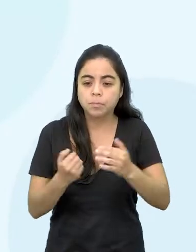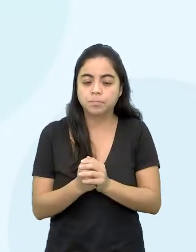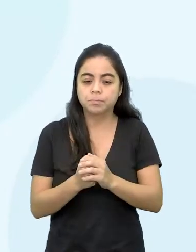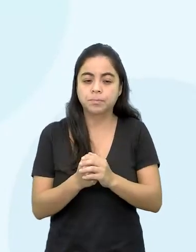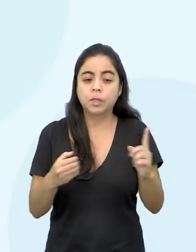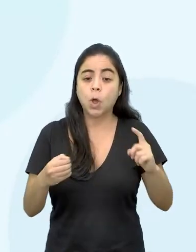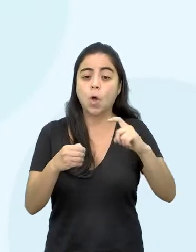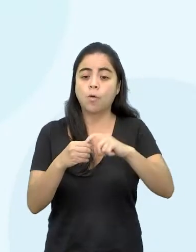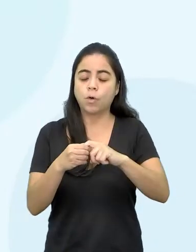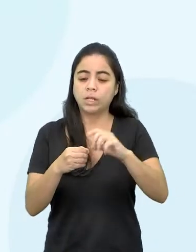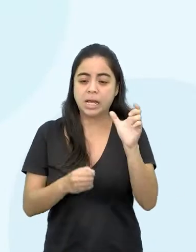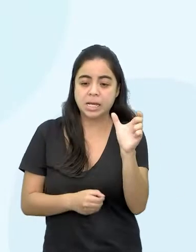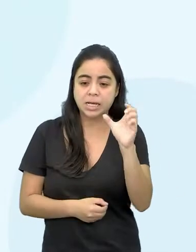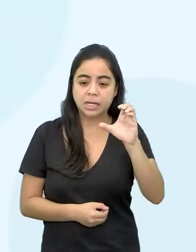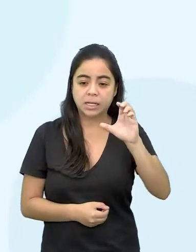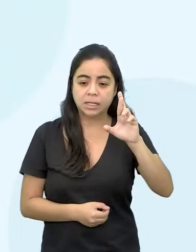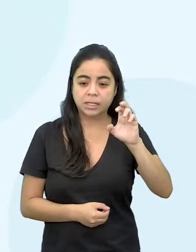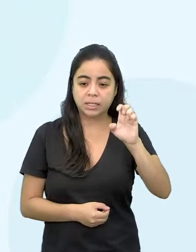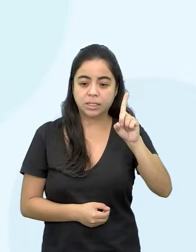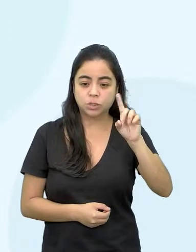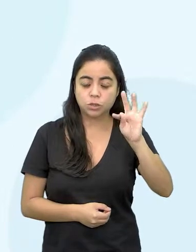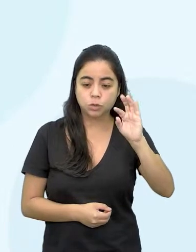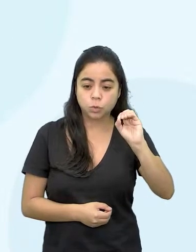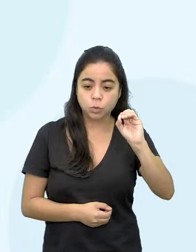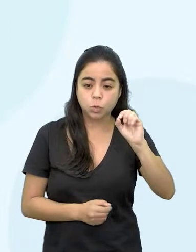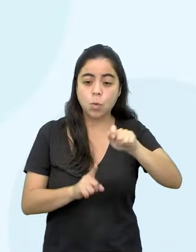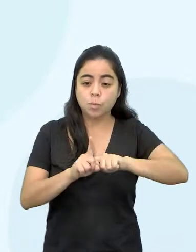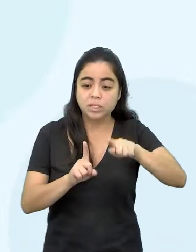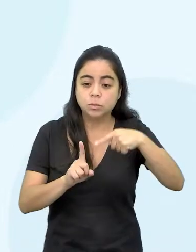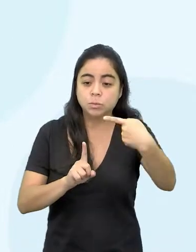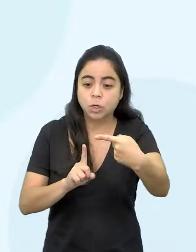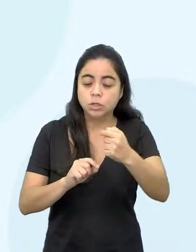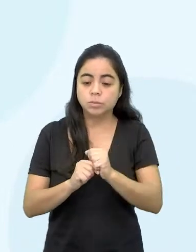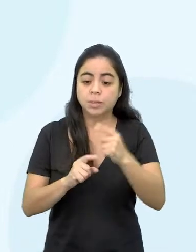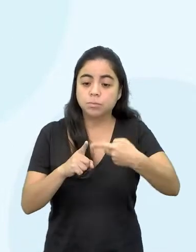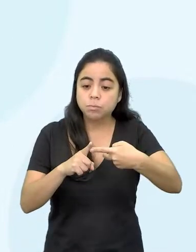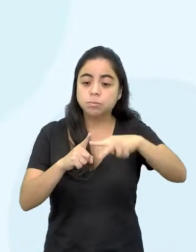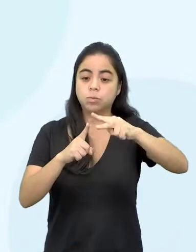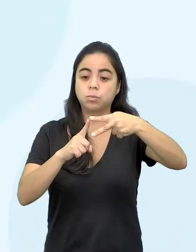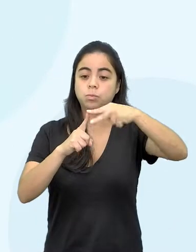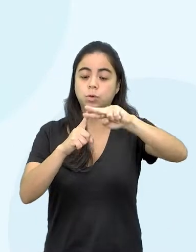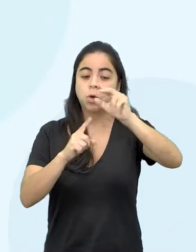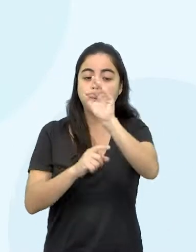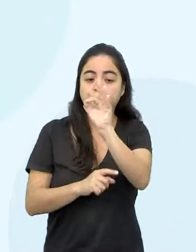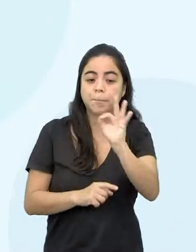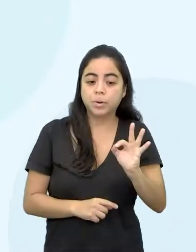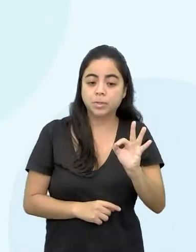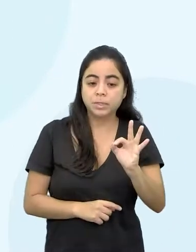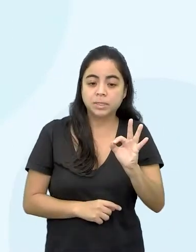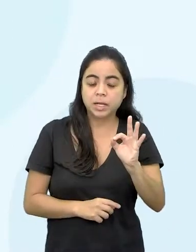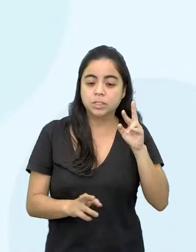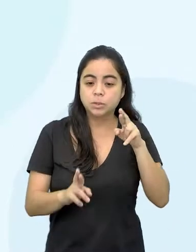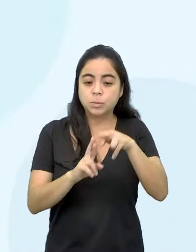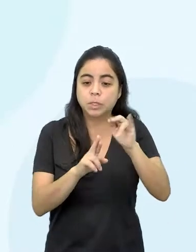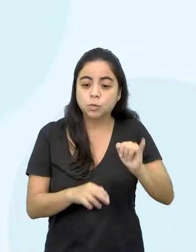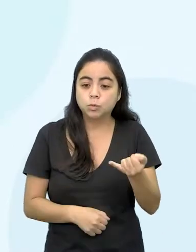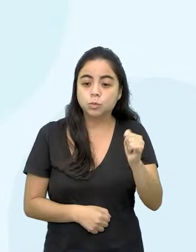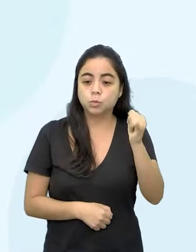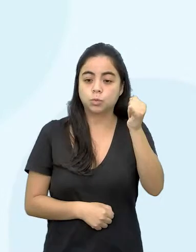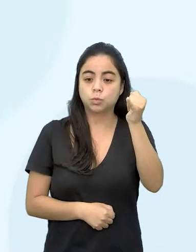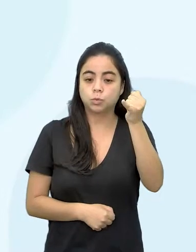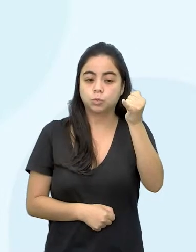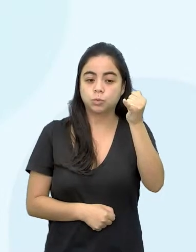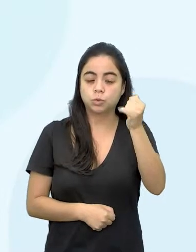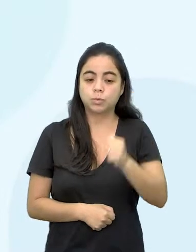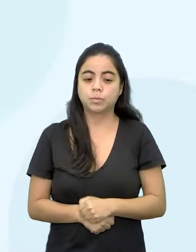crédito rotativo na fatura do próximo mês. Sobre esse valor, multiplique a porcentagem referente aos juros,